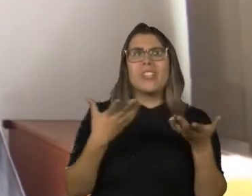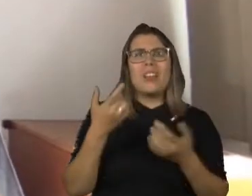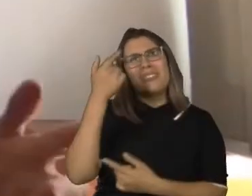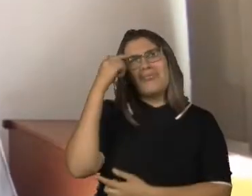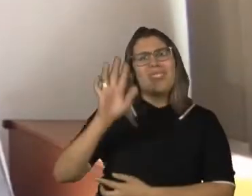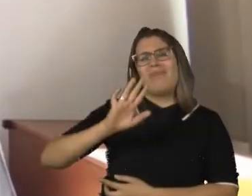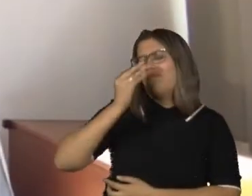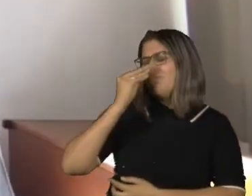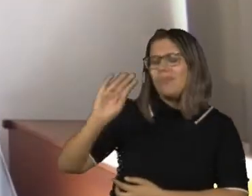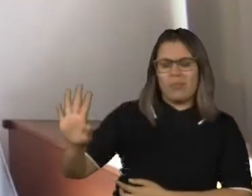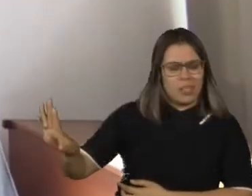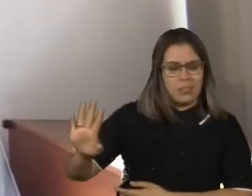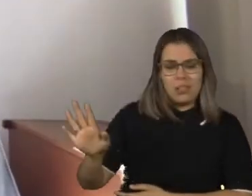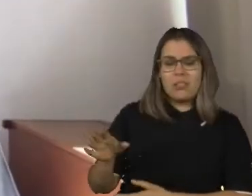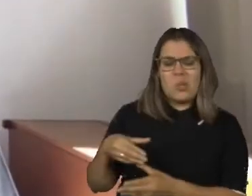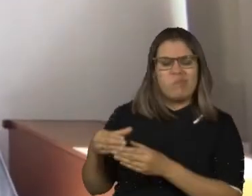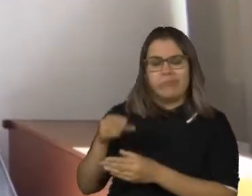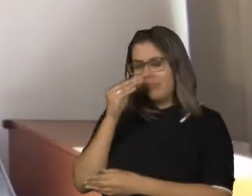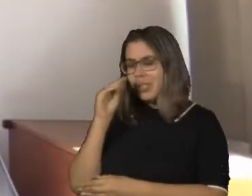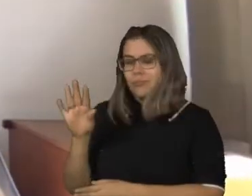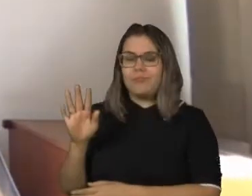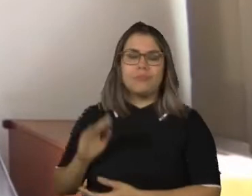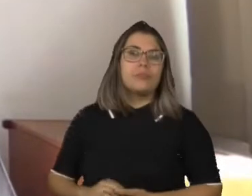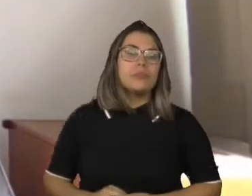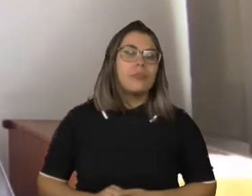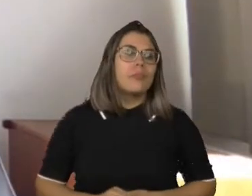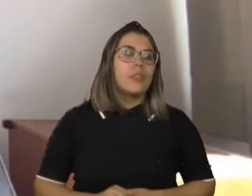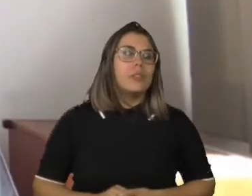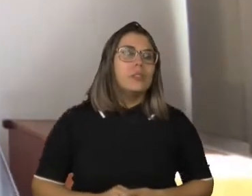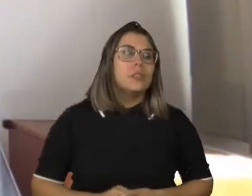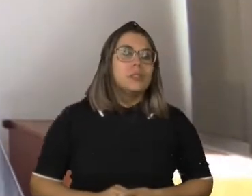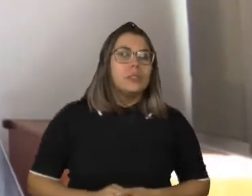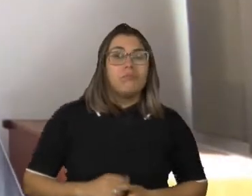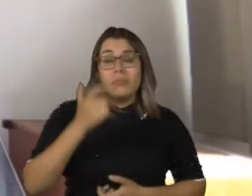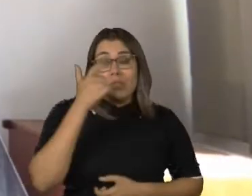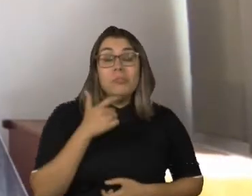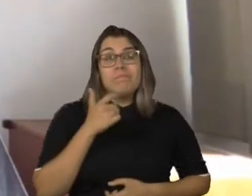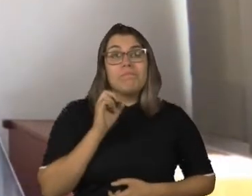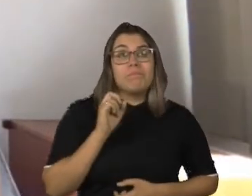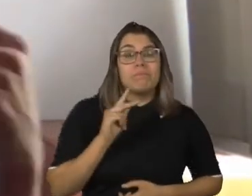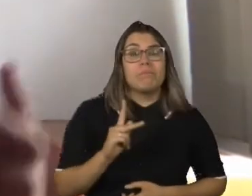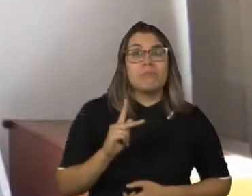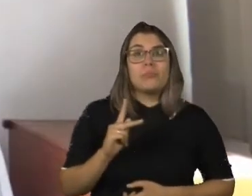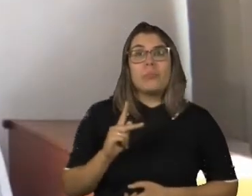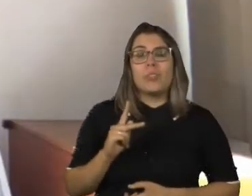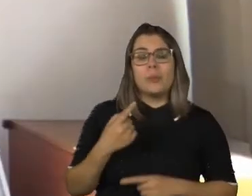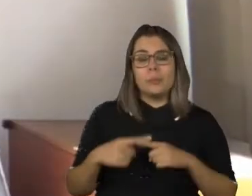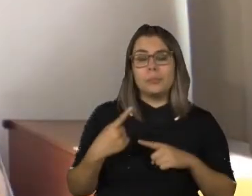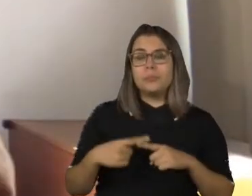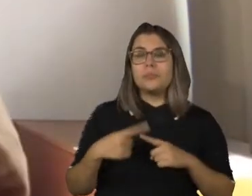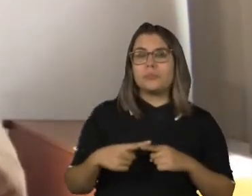eu desisti da ideia e eu fiz do jeito deles. Digitando, né, para um escrevedor